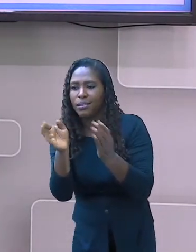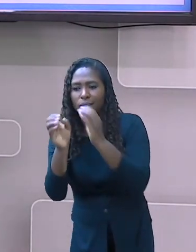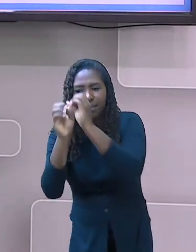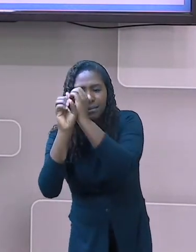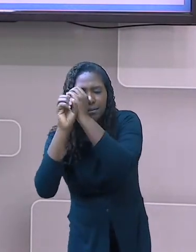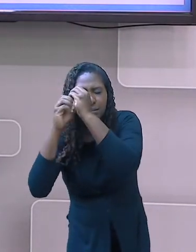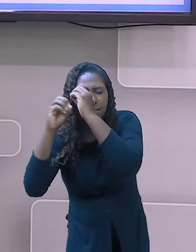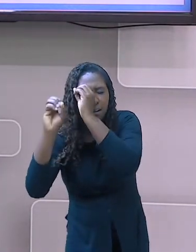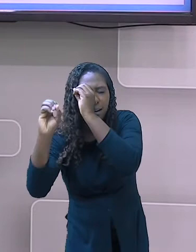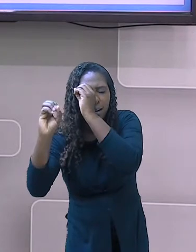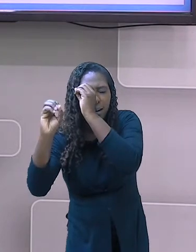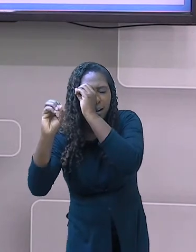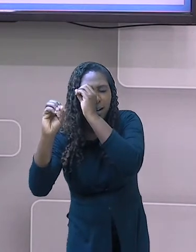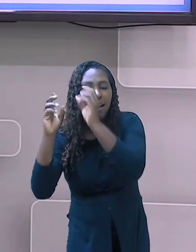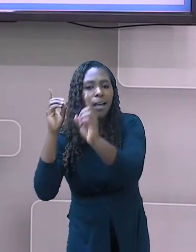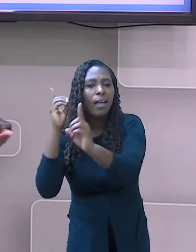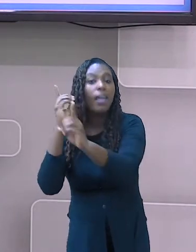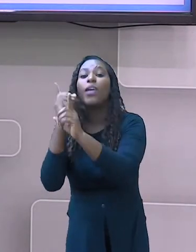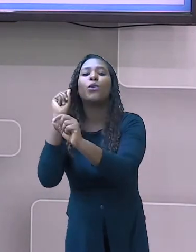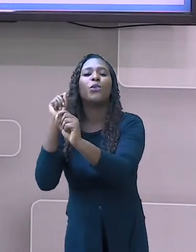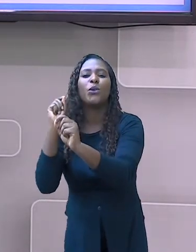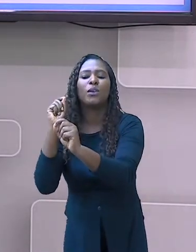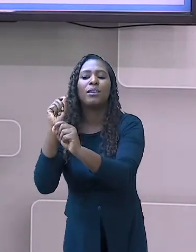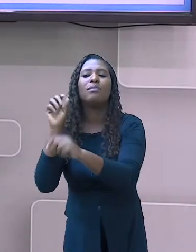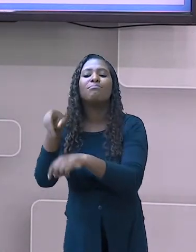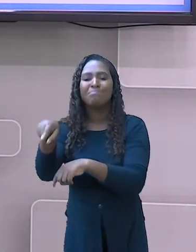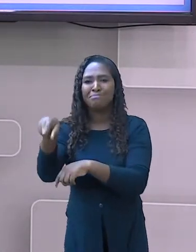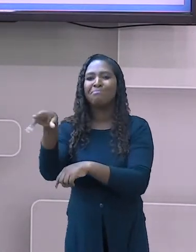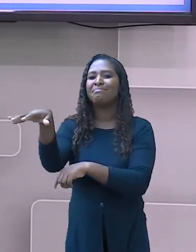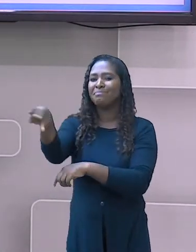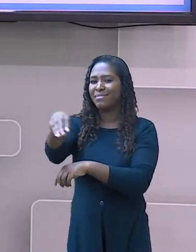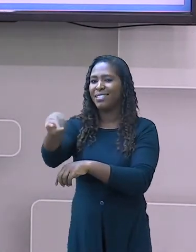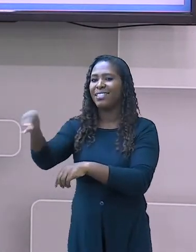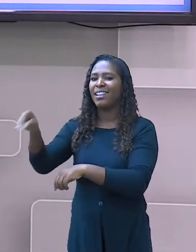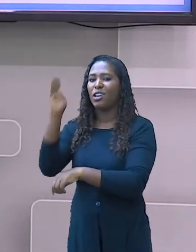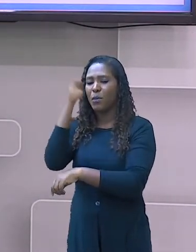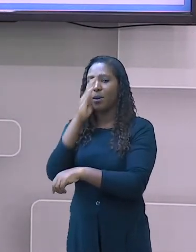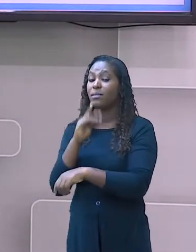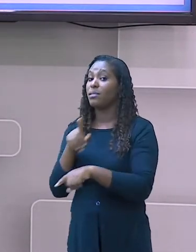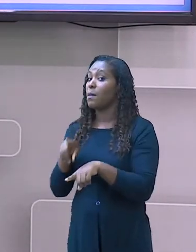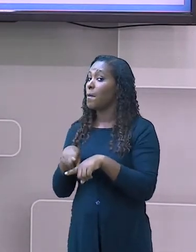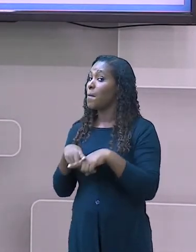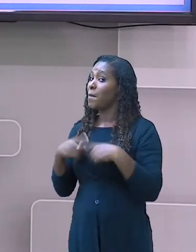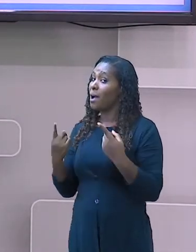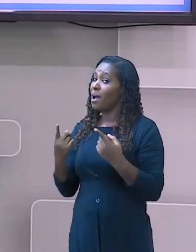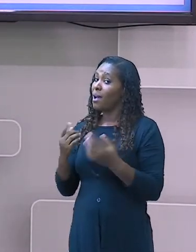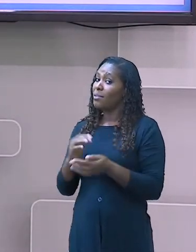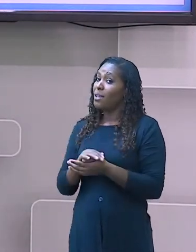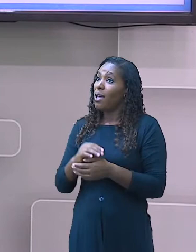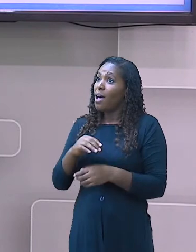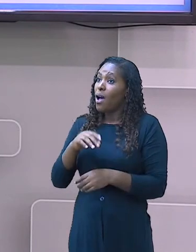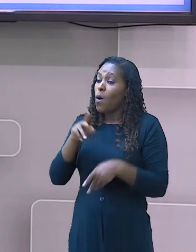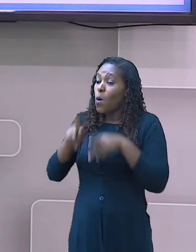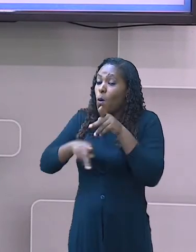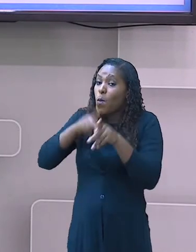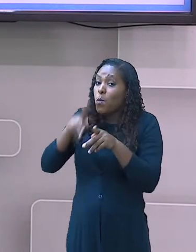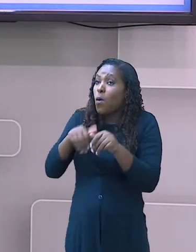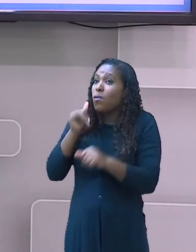que essa sede de busca, essa sede de expansão, tanto comercial